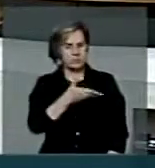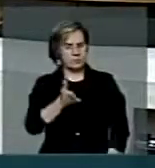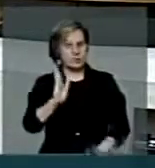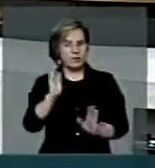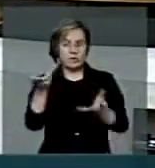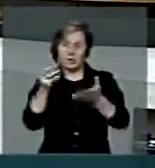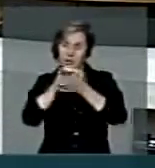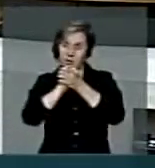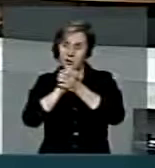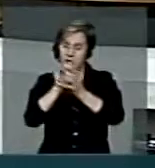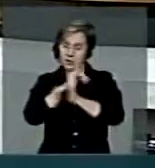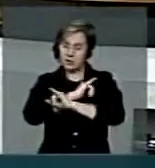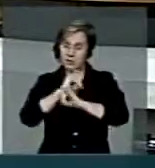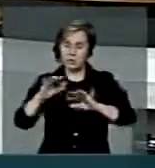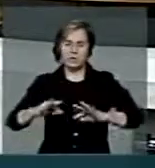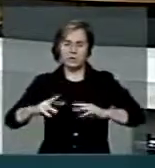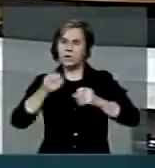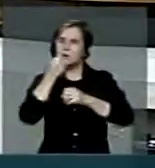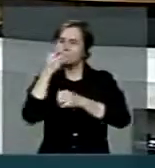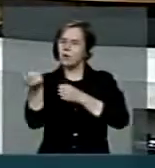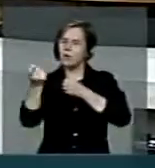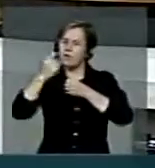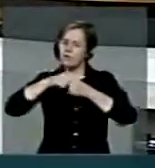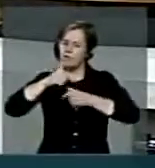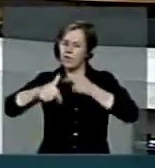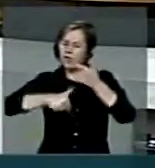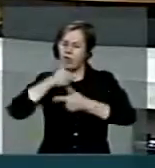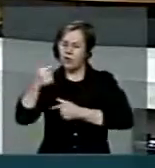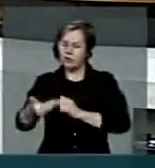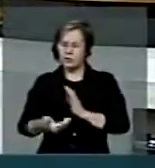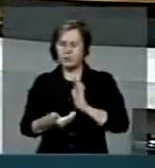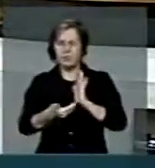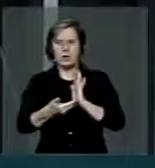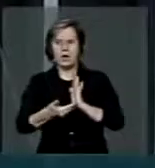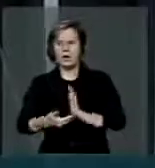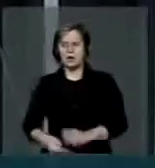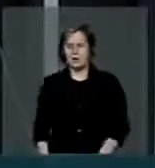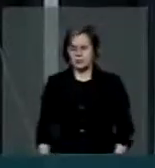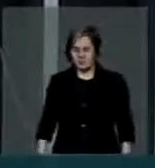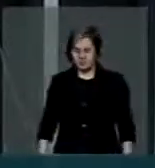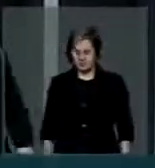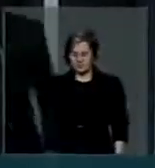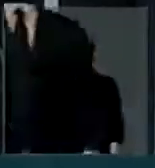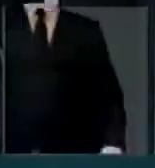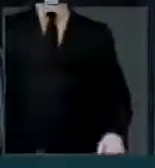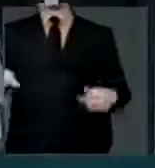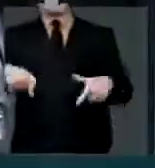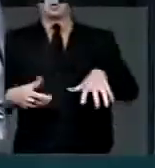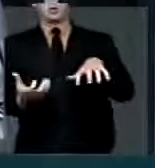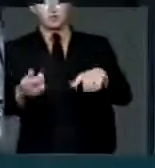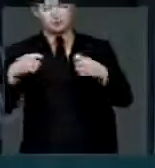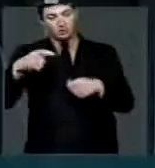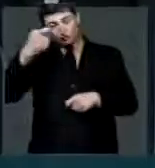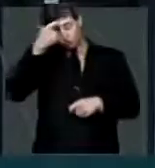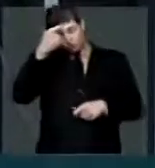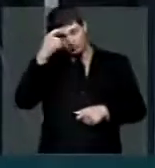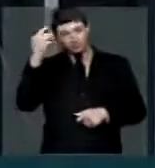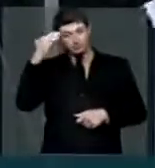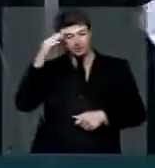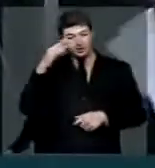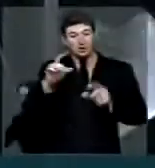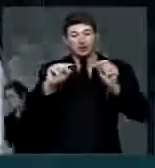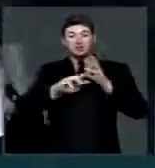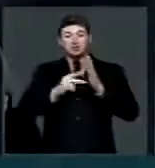todos e todas um bom retorno e que esse congresso tenha juízo para entender o